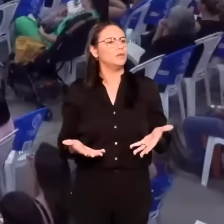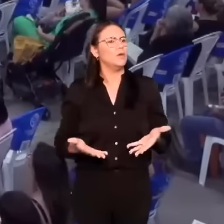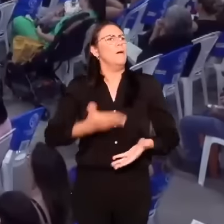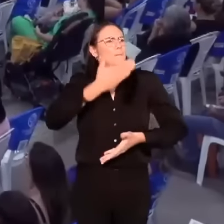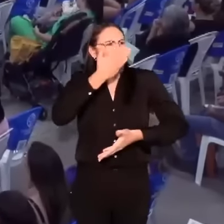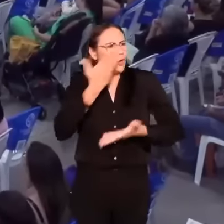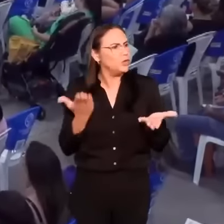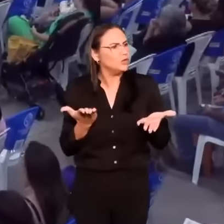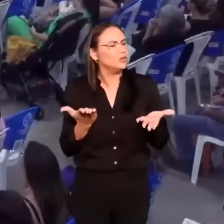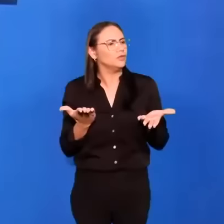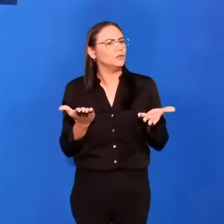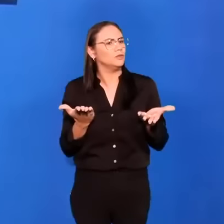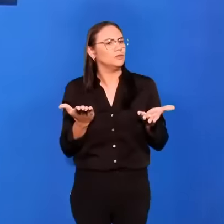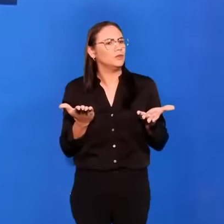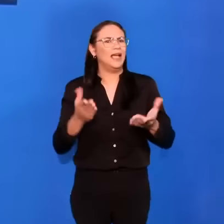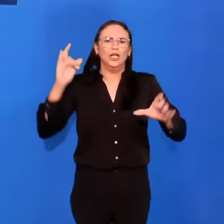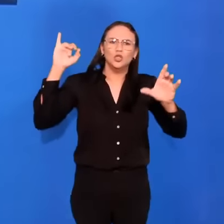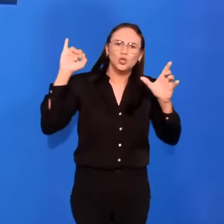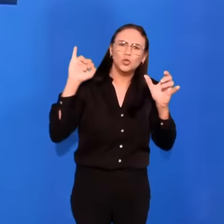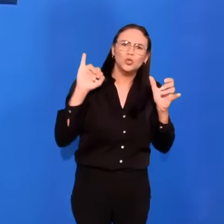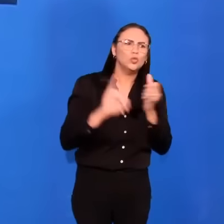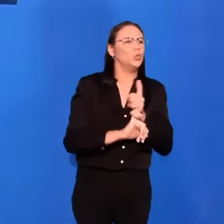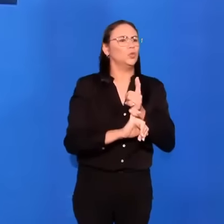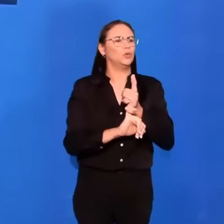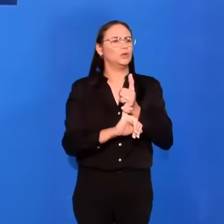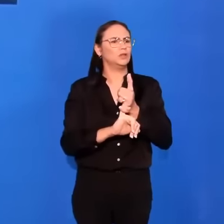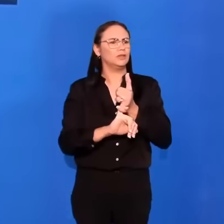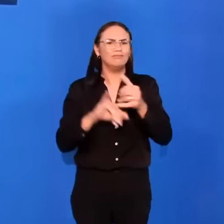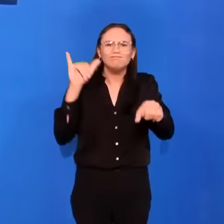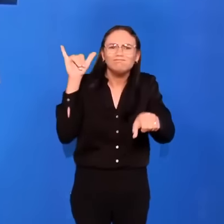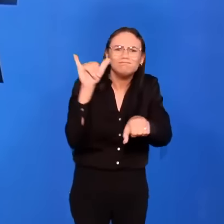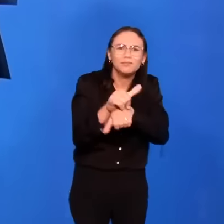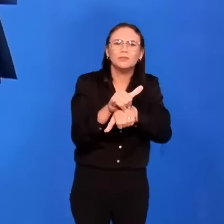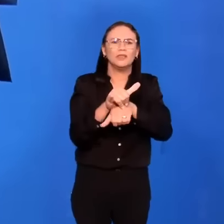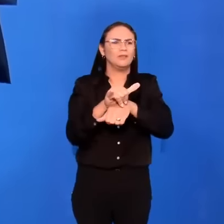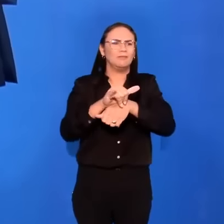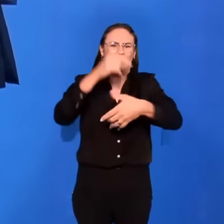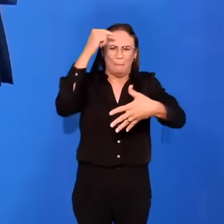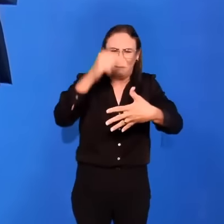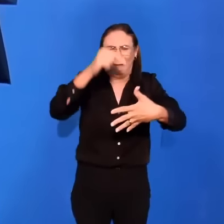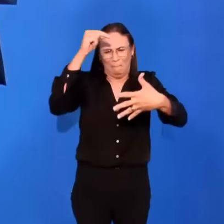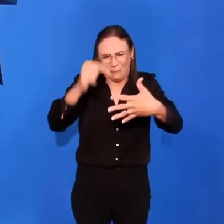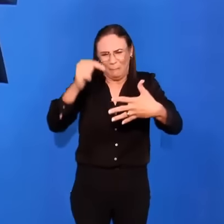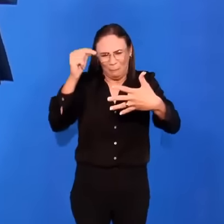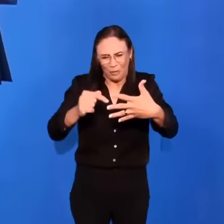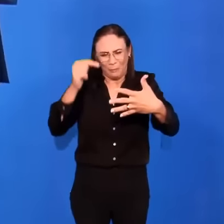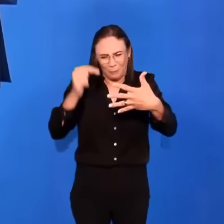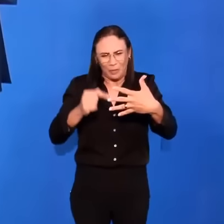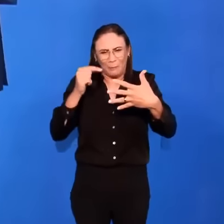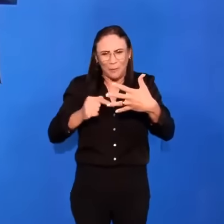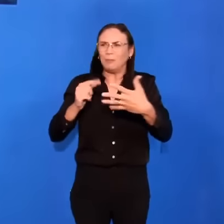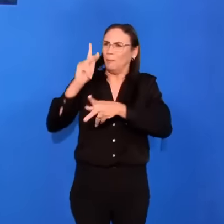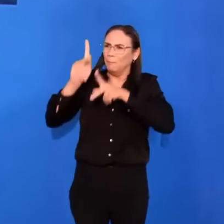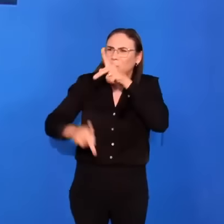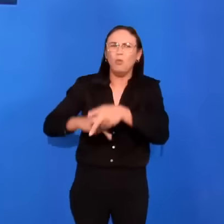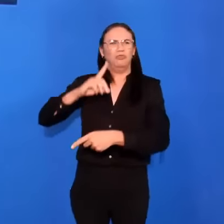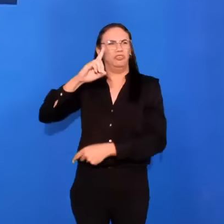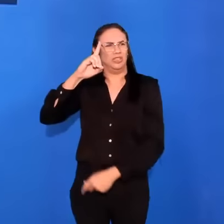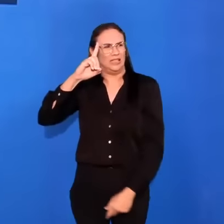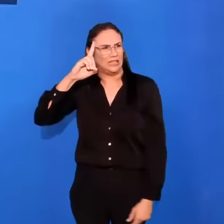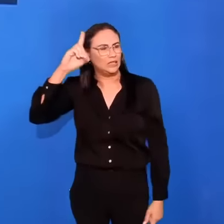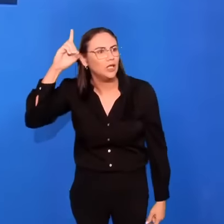prostituição, adultério, de toda sorte, de toda forma, envolvendo o povo de Deus,